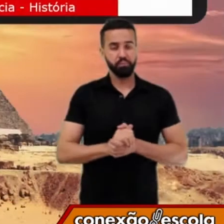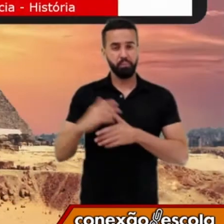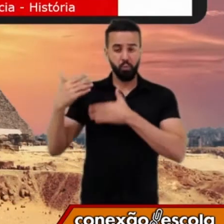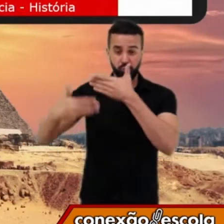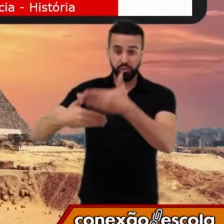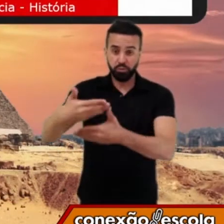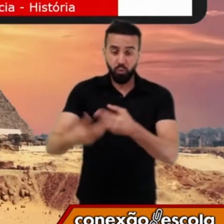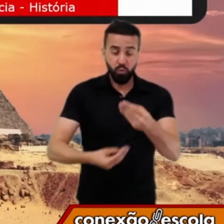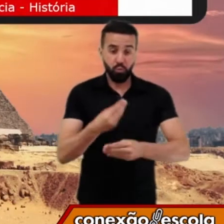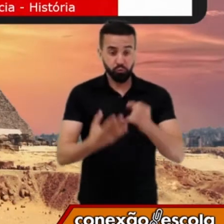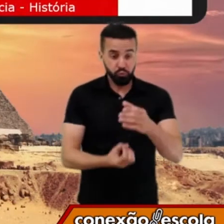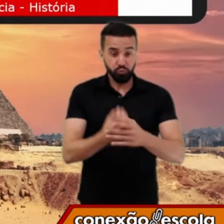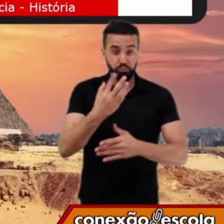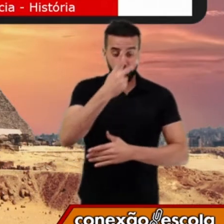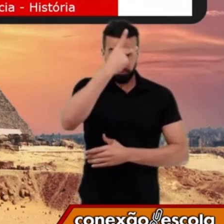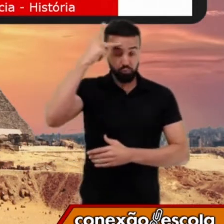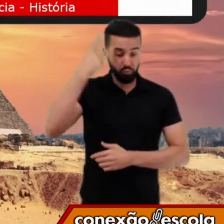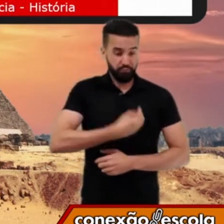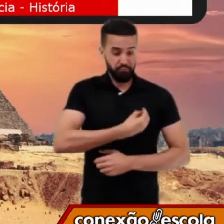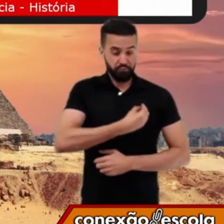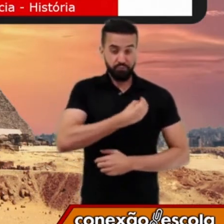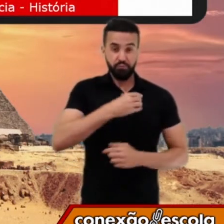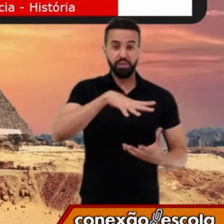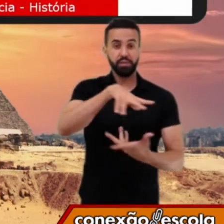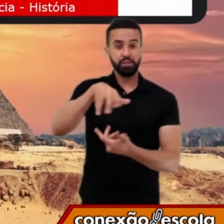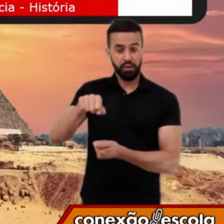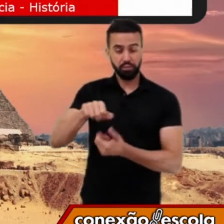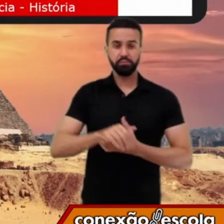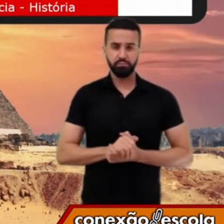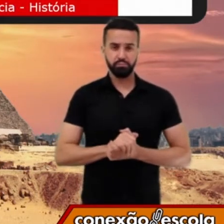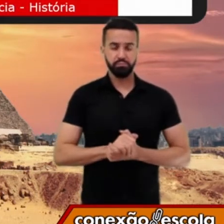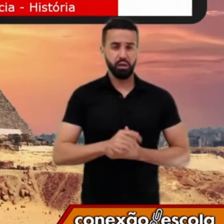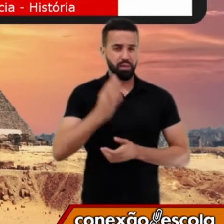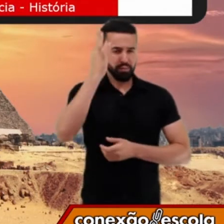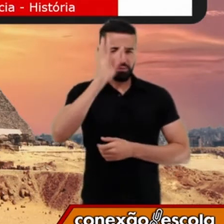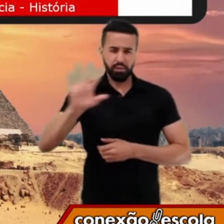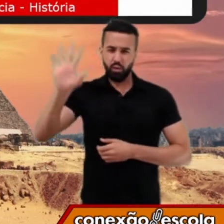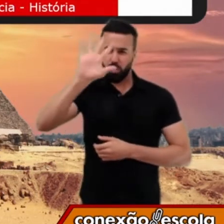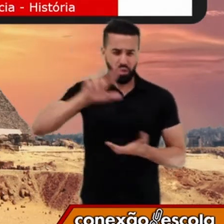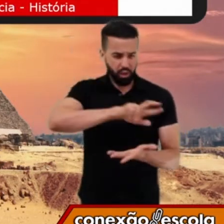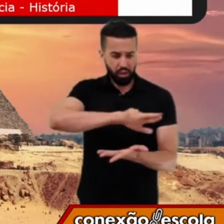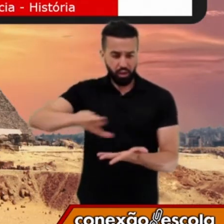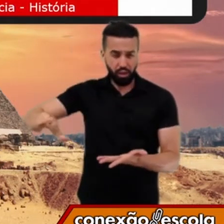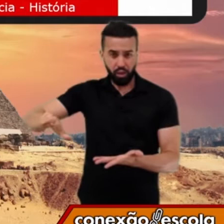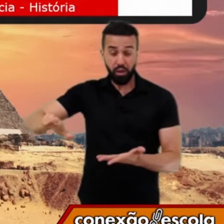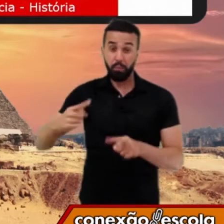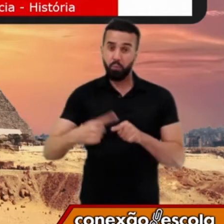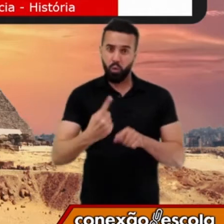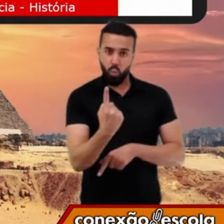teorias sobre o surgimento do homem. Quando eu coloco as teorias é porque não existe somente uma